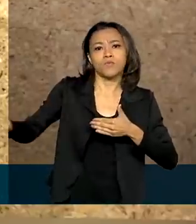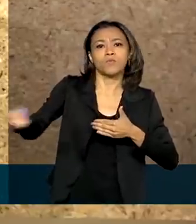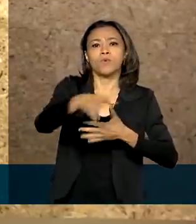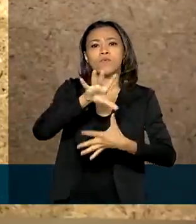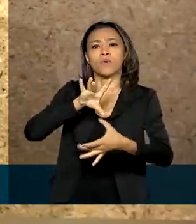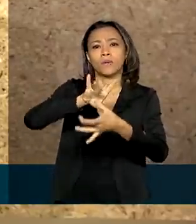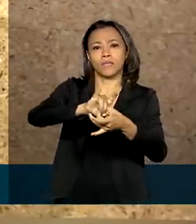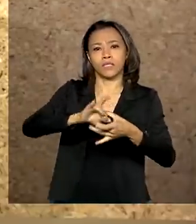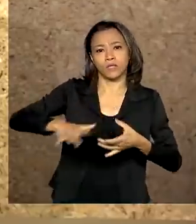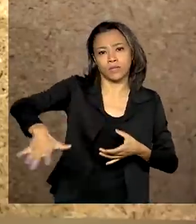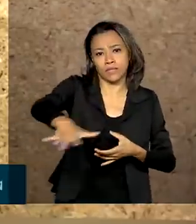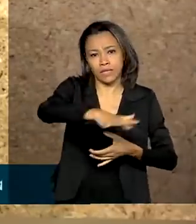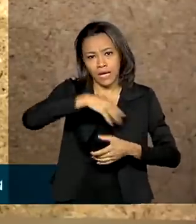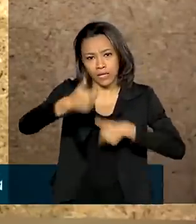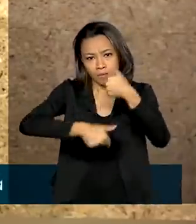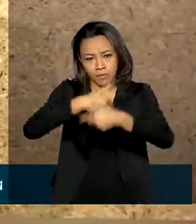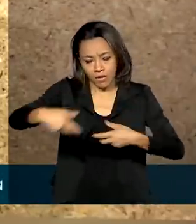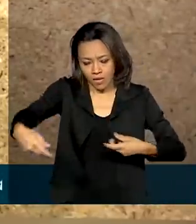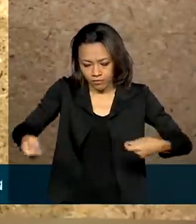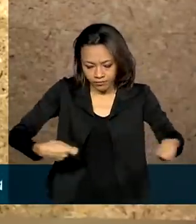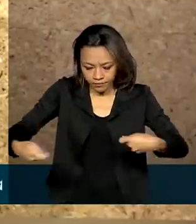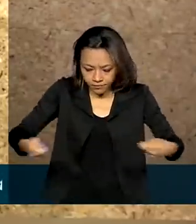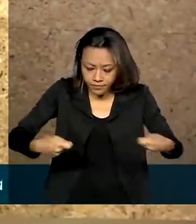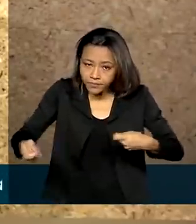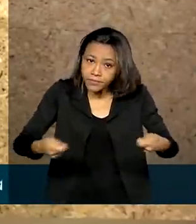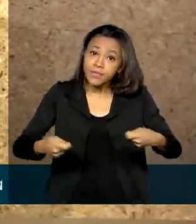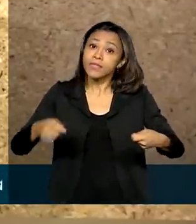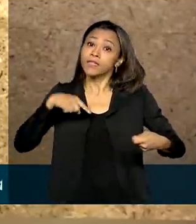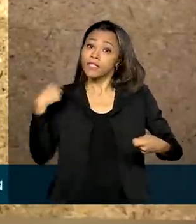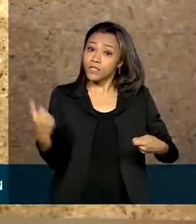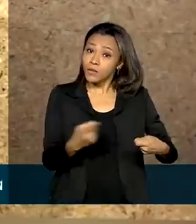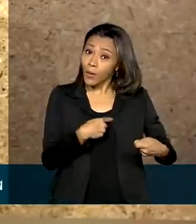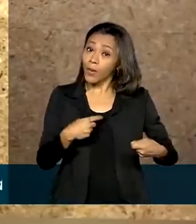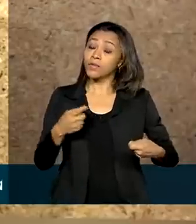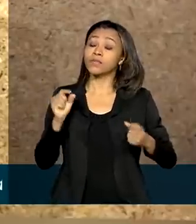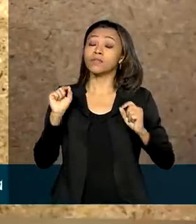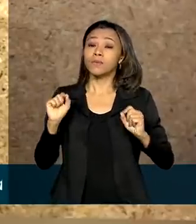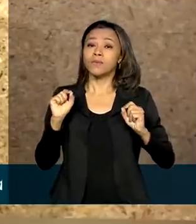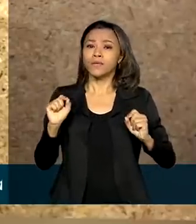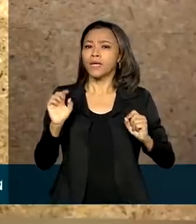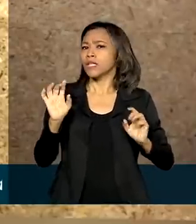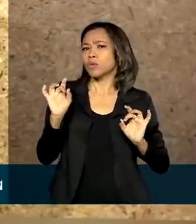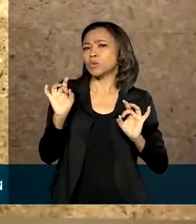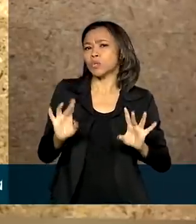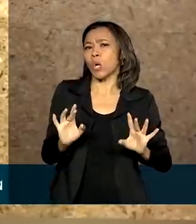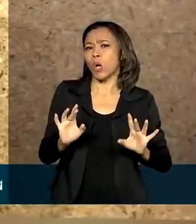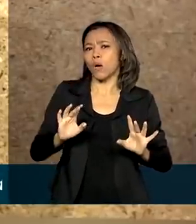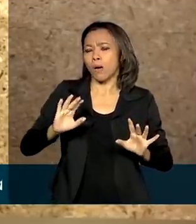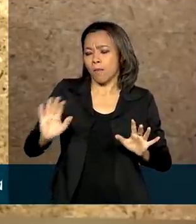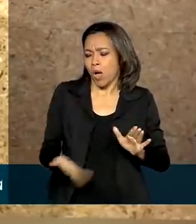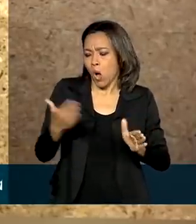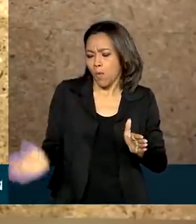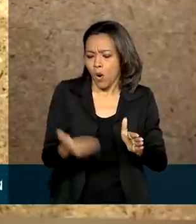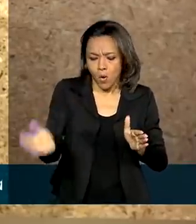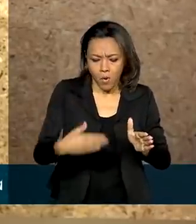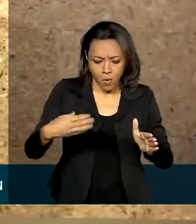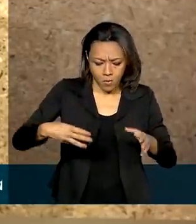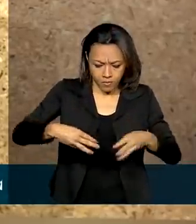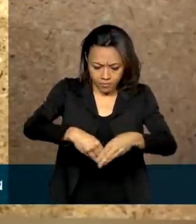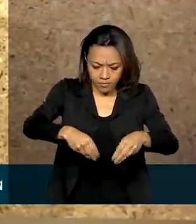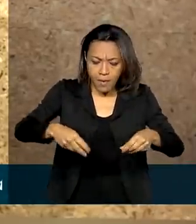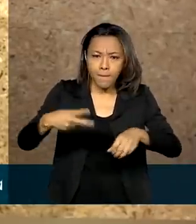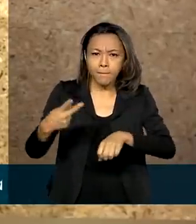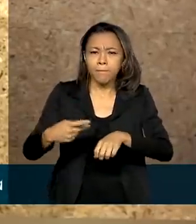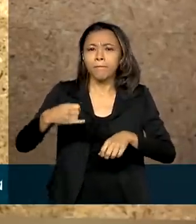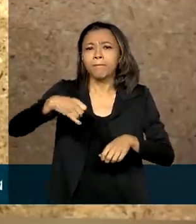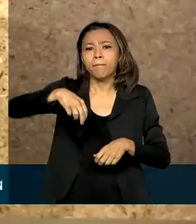mineração e nos colocarmos em posição de vanguarda, não apenas como produtores de insumos minerais, mas